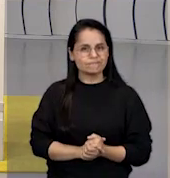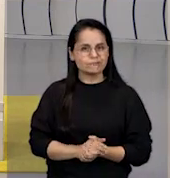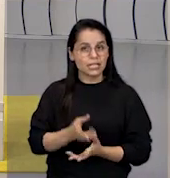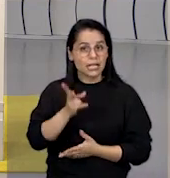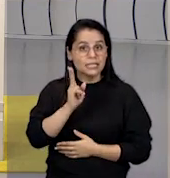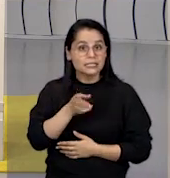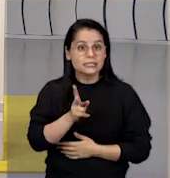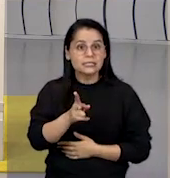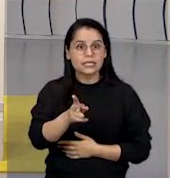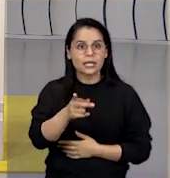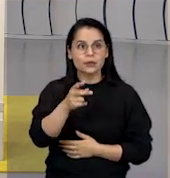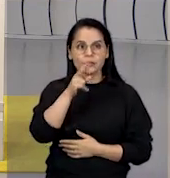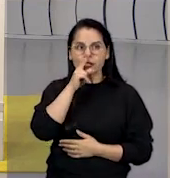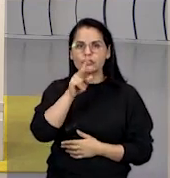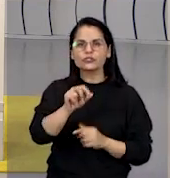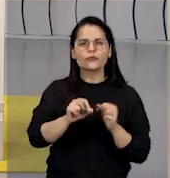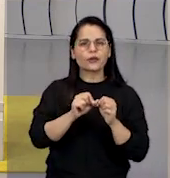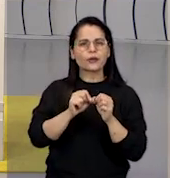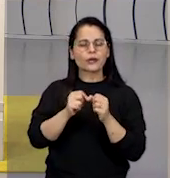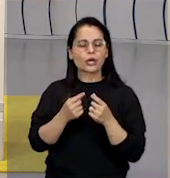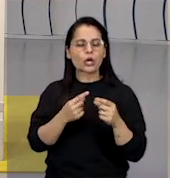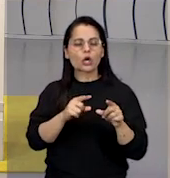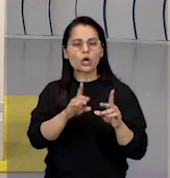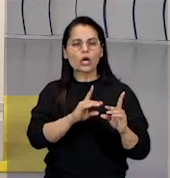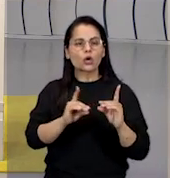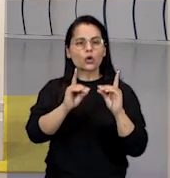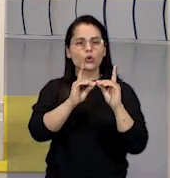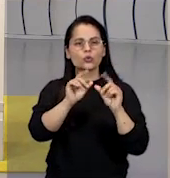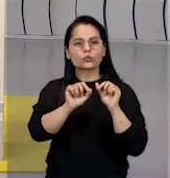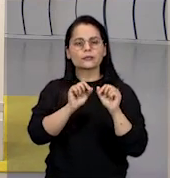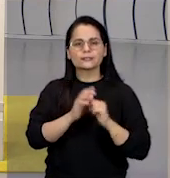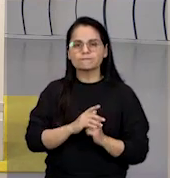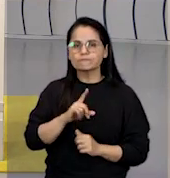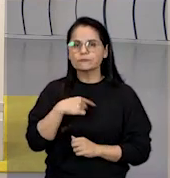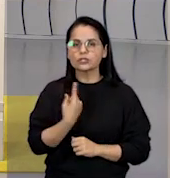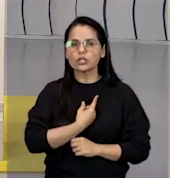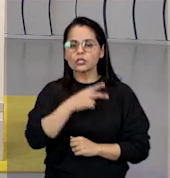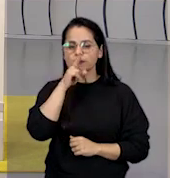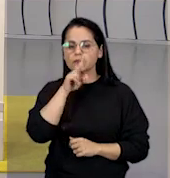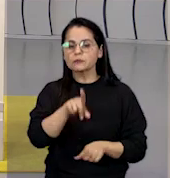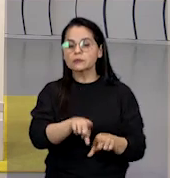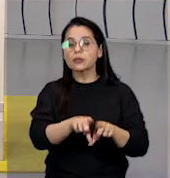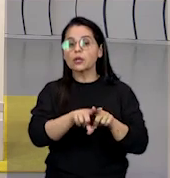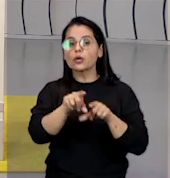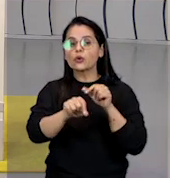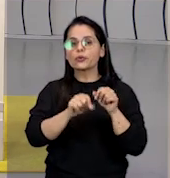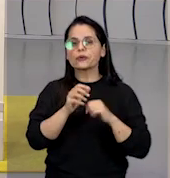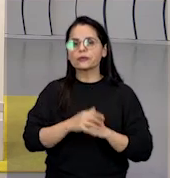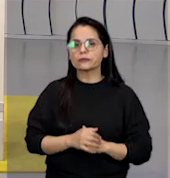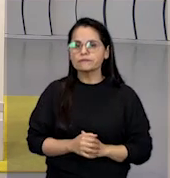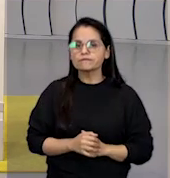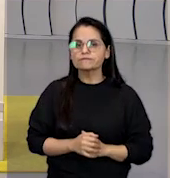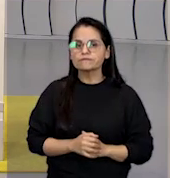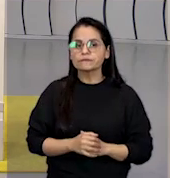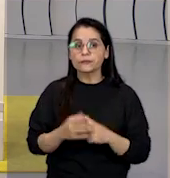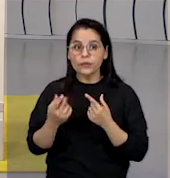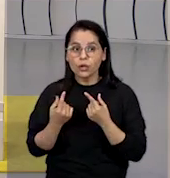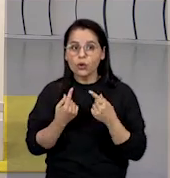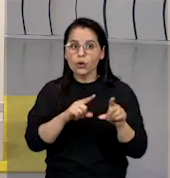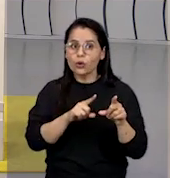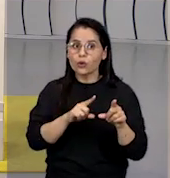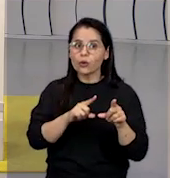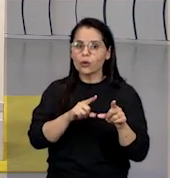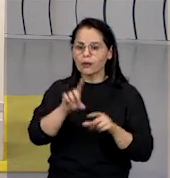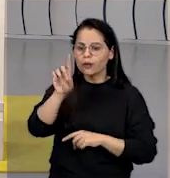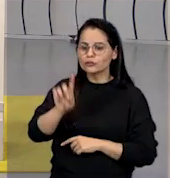vemos ataque à democracia, o que nós vemos também é o ataque a